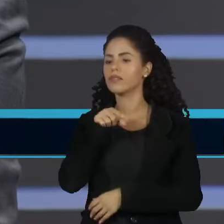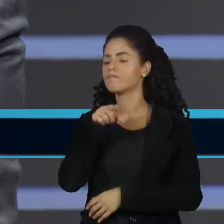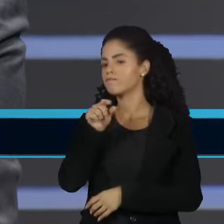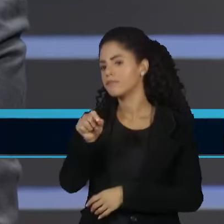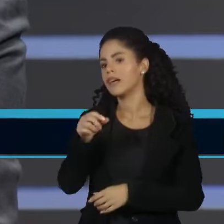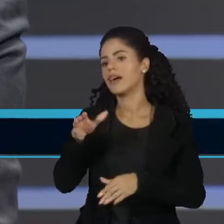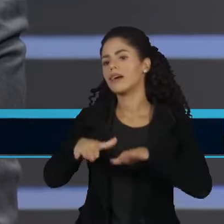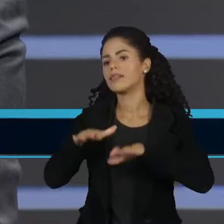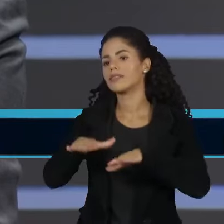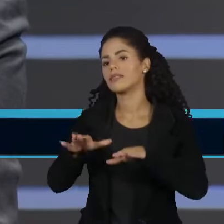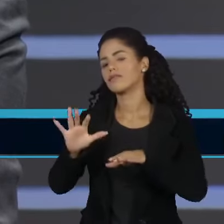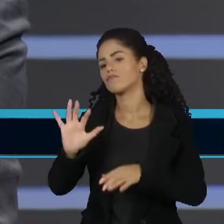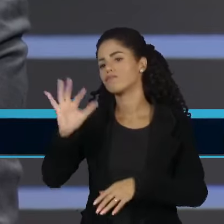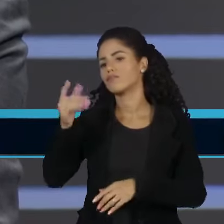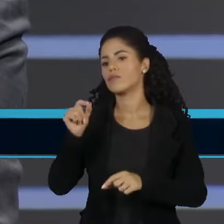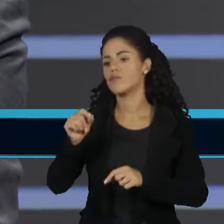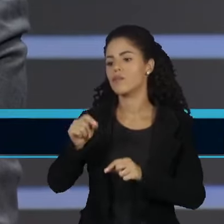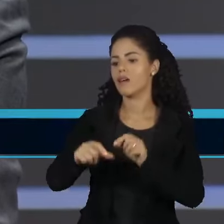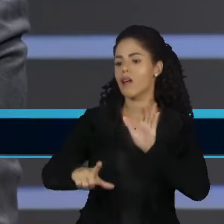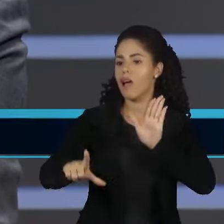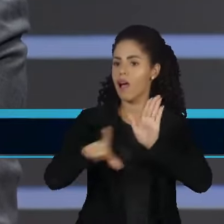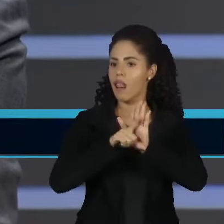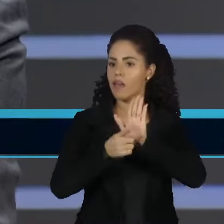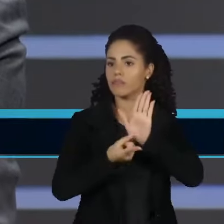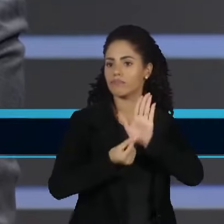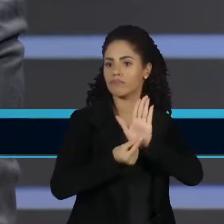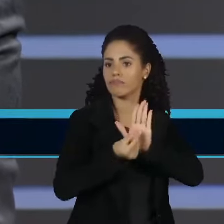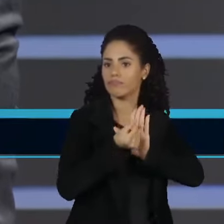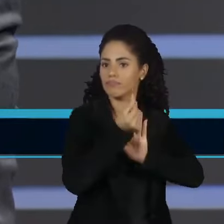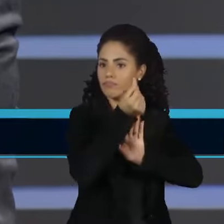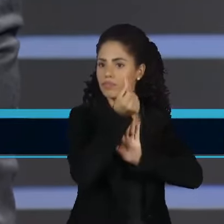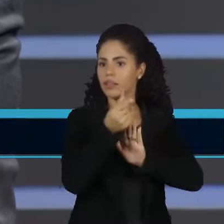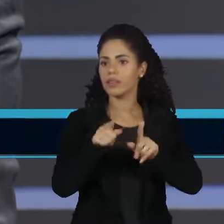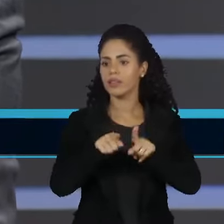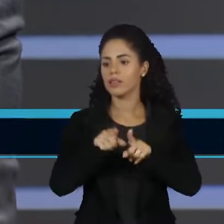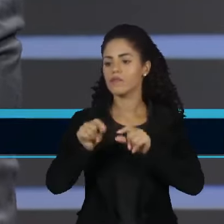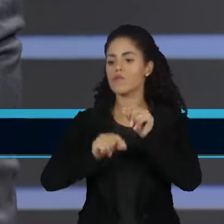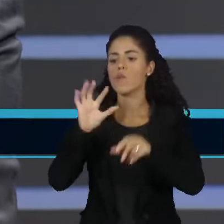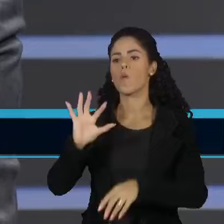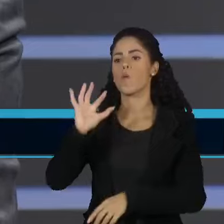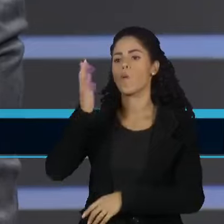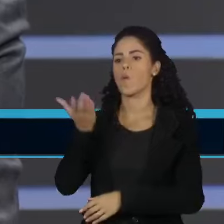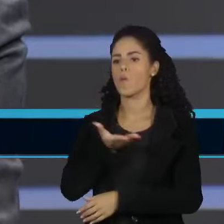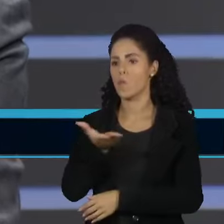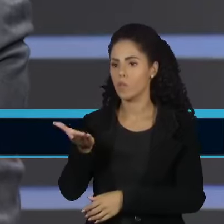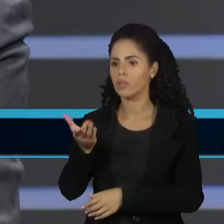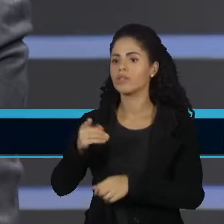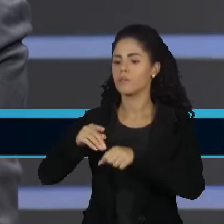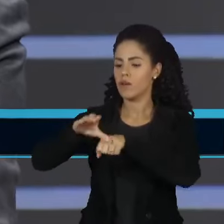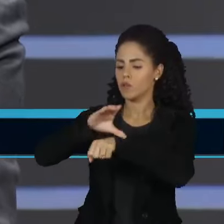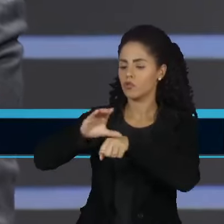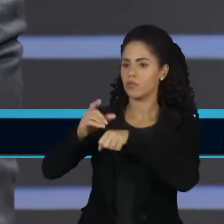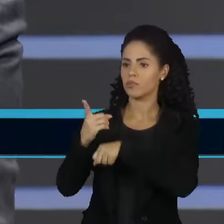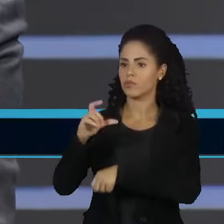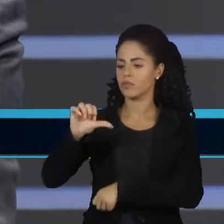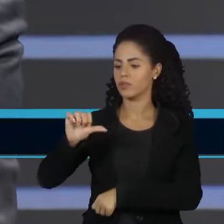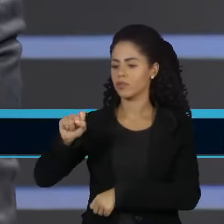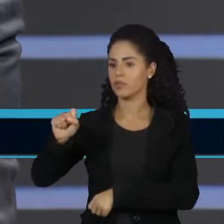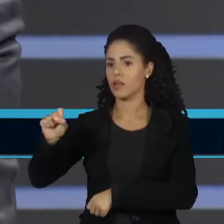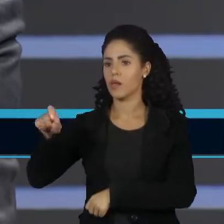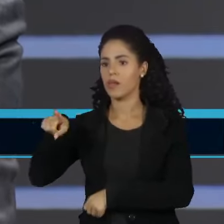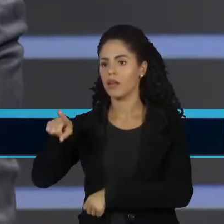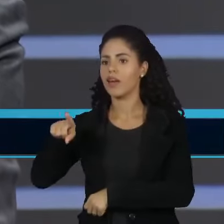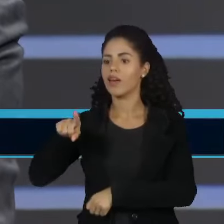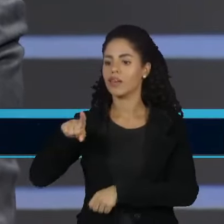você perde ou faz com que a lei orçamentária perca em eficiência e eficácia. A Constituição de 88, uma das partes boas que a